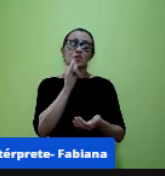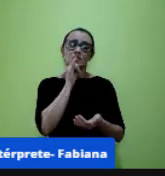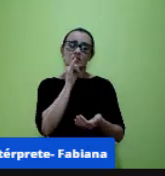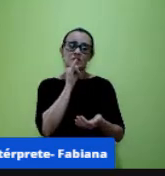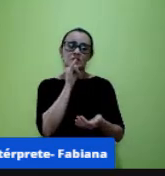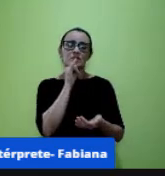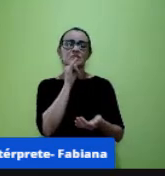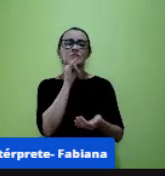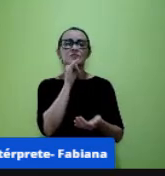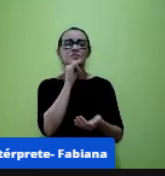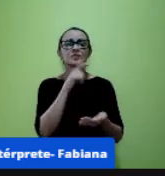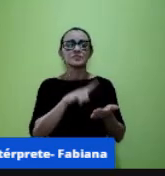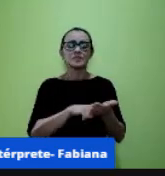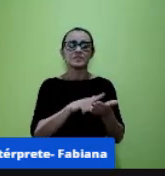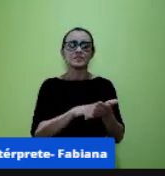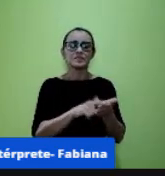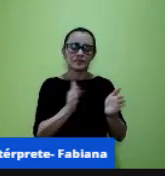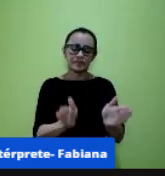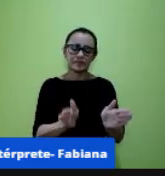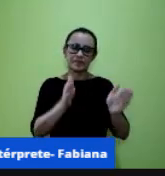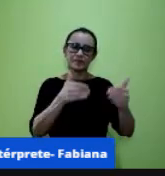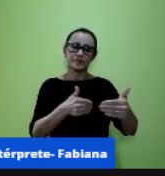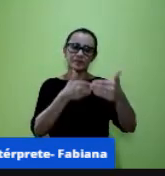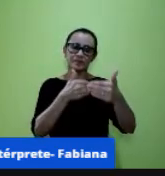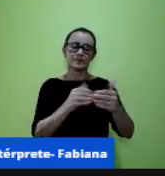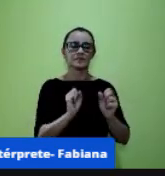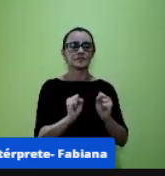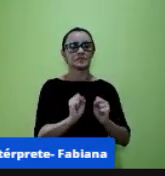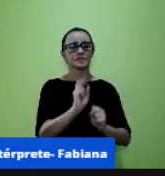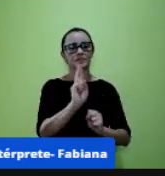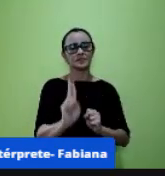que ele pode também usar pode passar